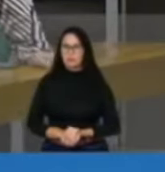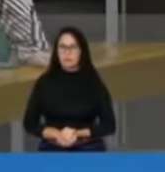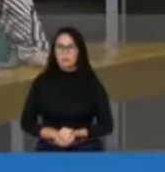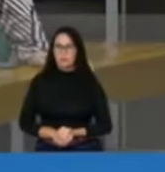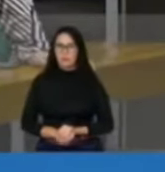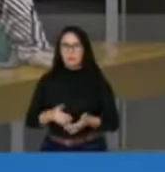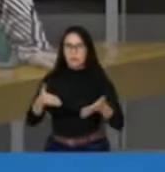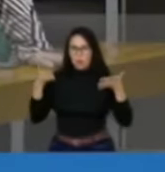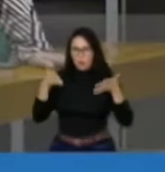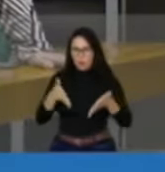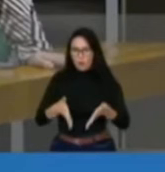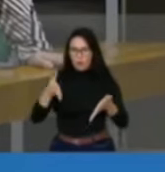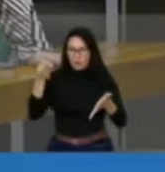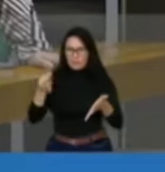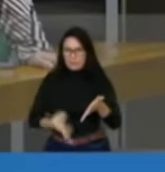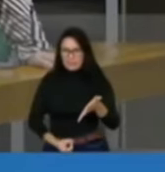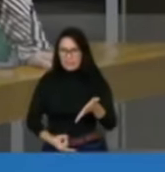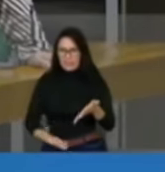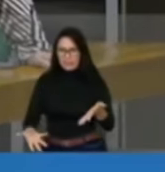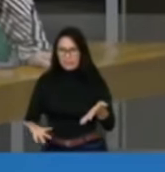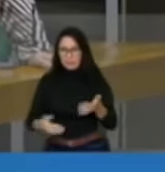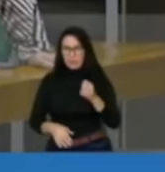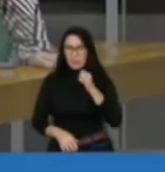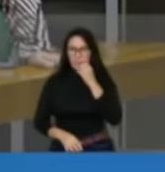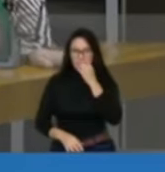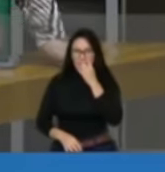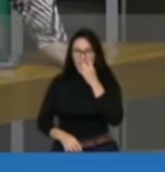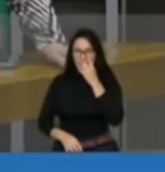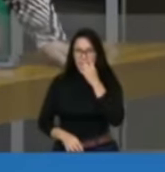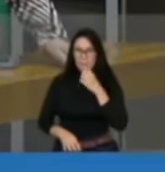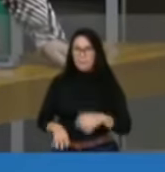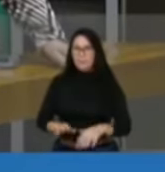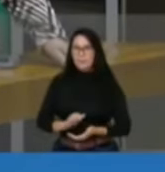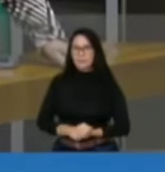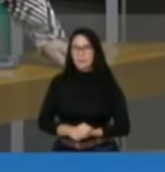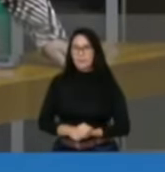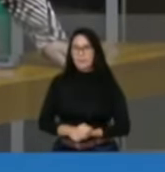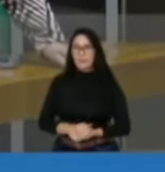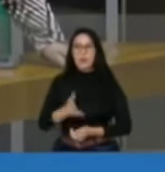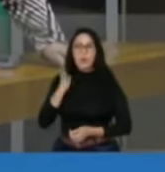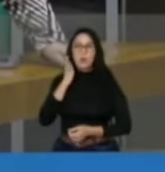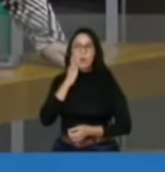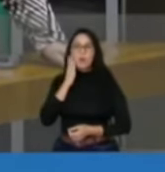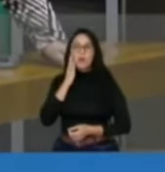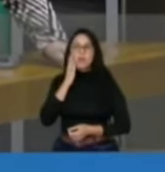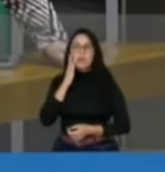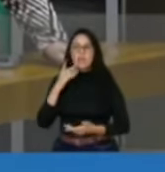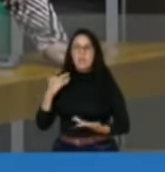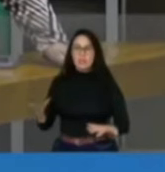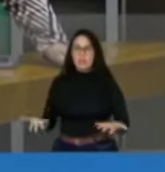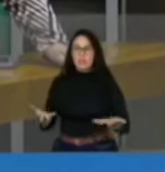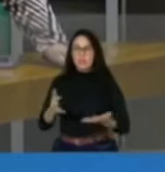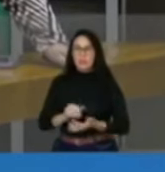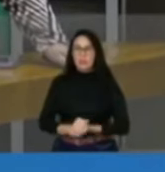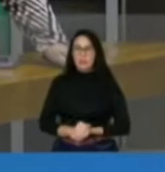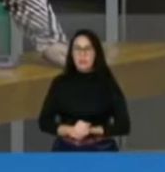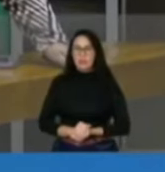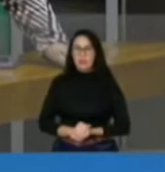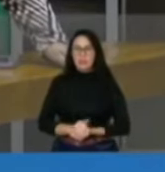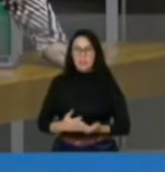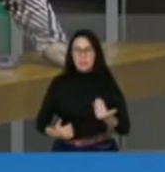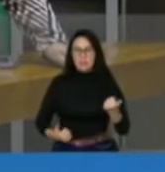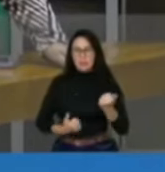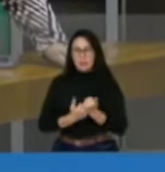criticando e não fora daquilo. Mas liguei ao deputado Arthur Lira hoje e ele prestou solidariedade